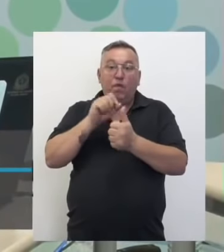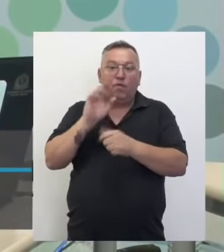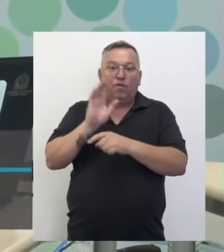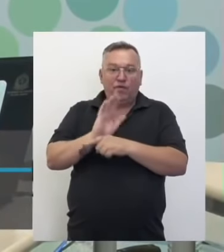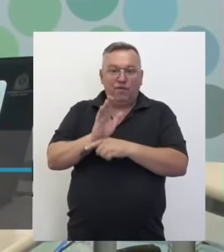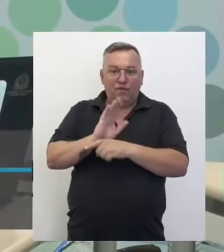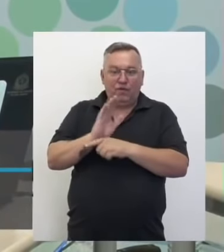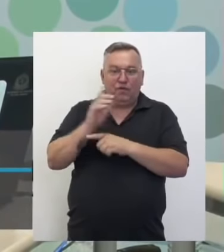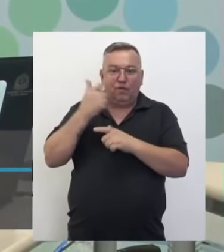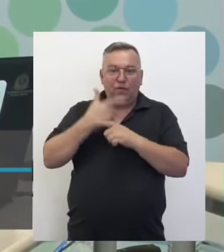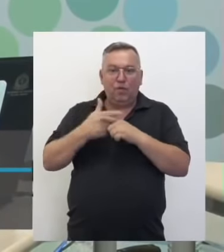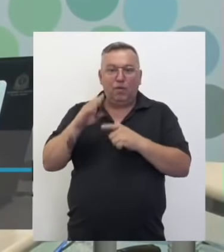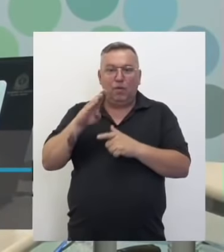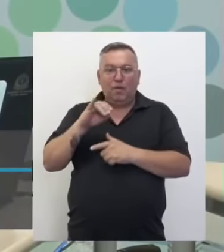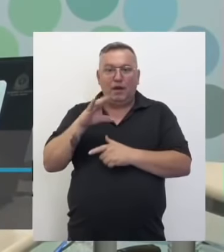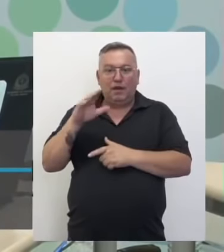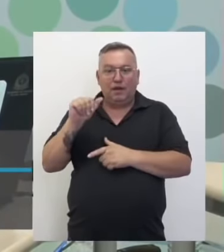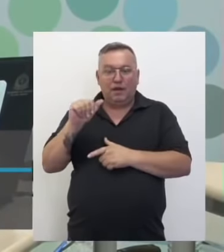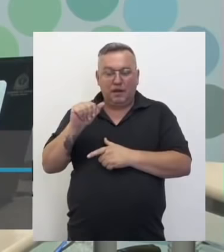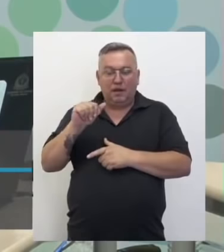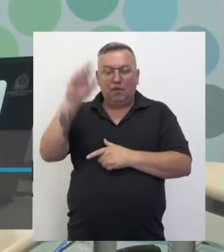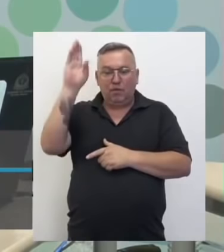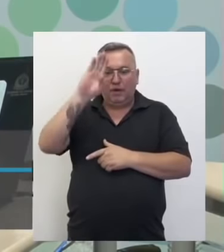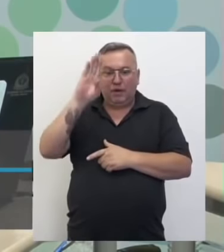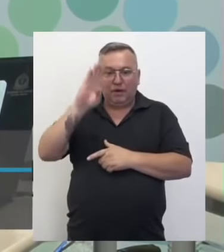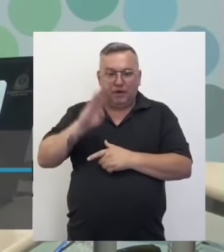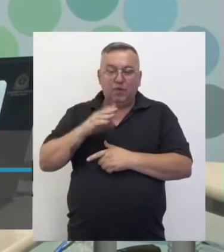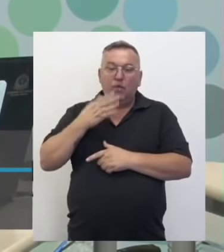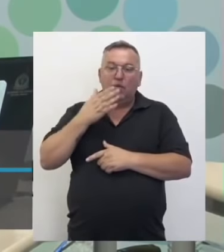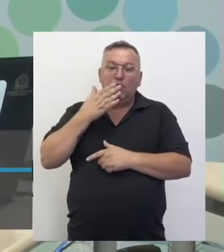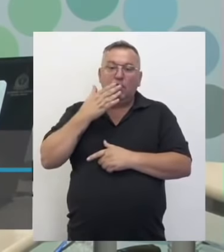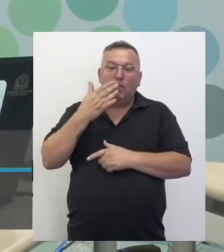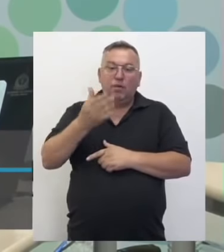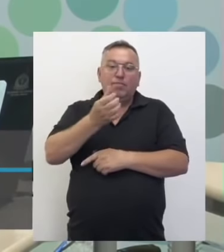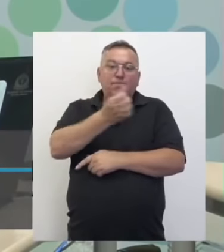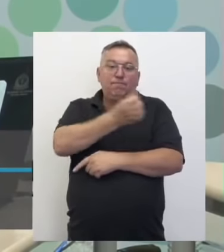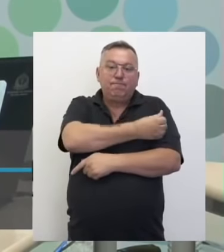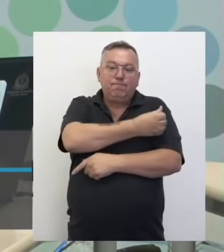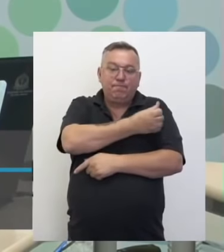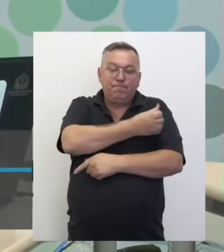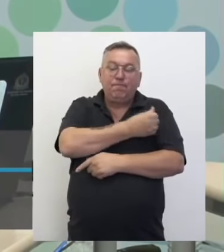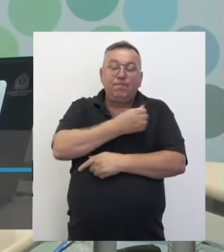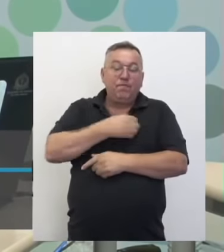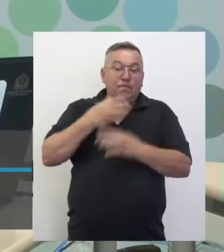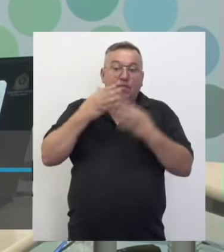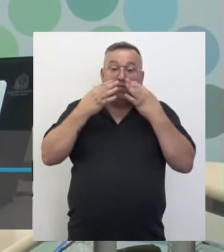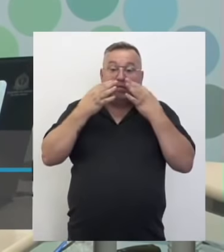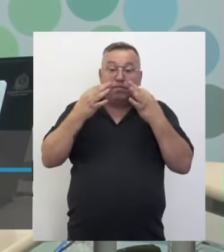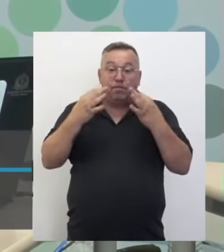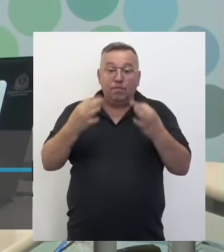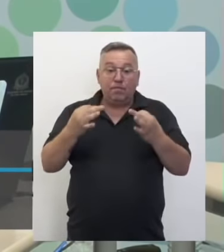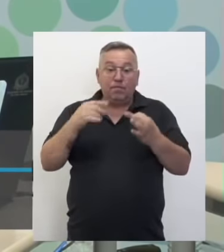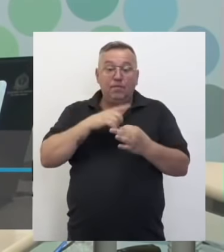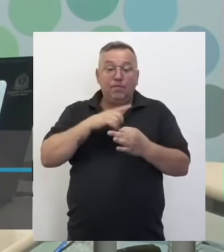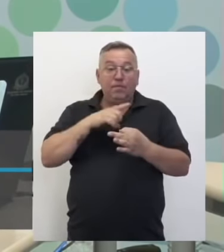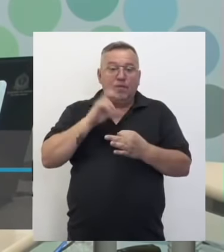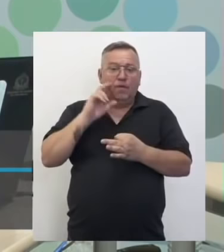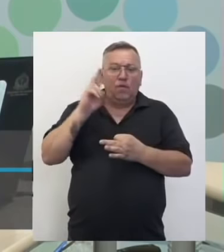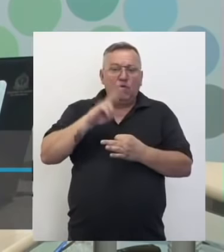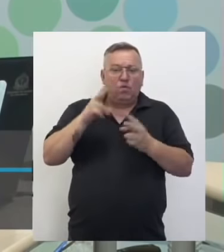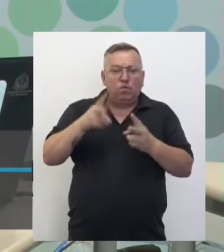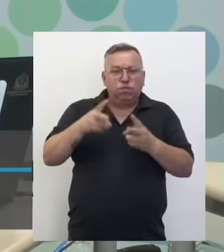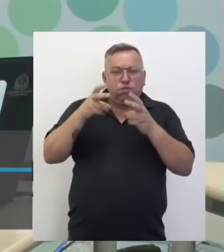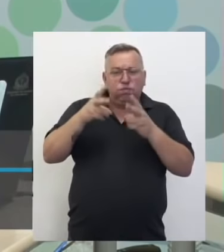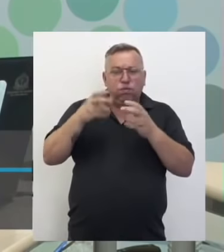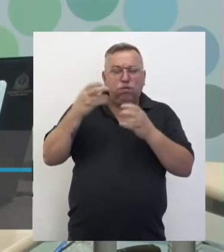sobre bacias hidrográficas do Brasil e eu peço aos estudantes do sexto ano que prestem bastante atenção, tentem pegar o máximo